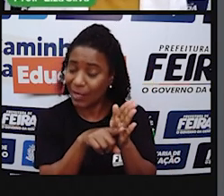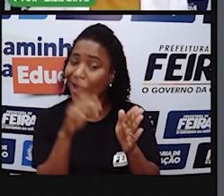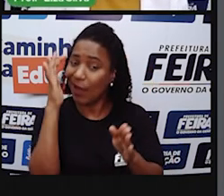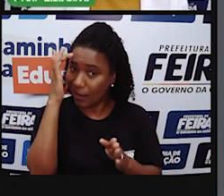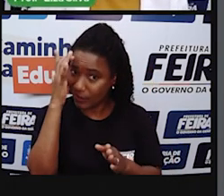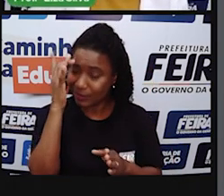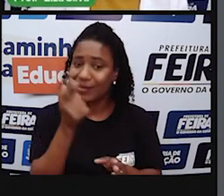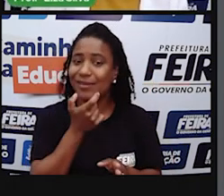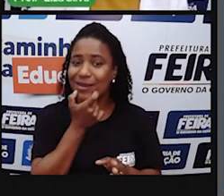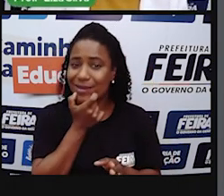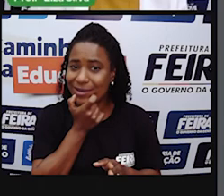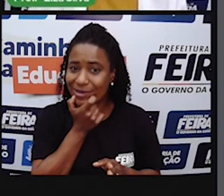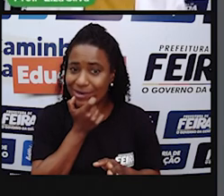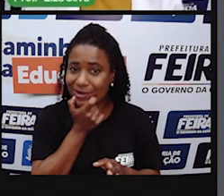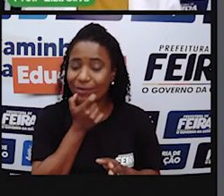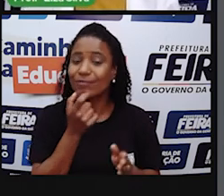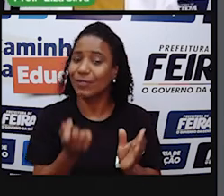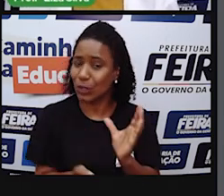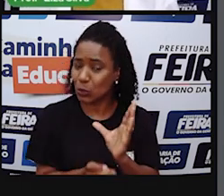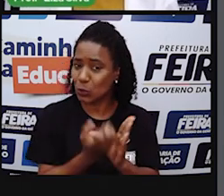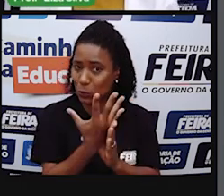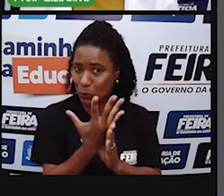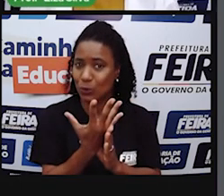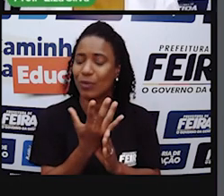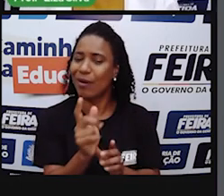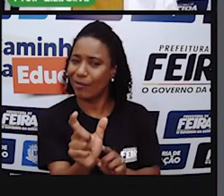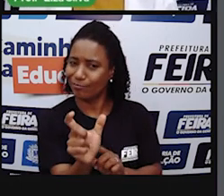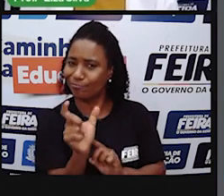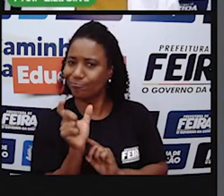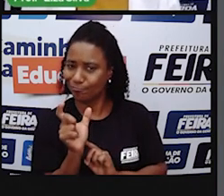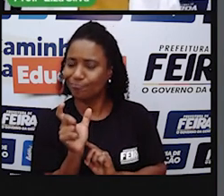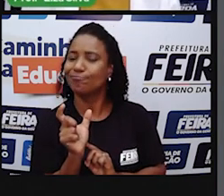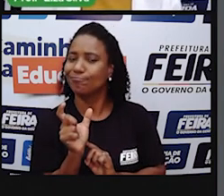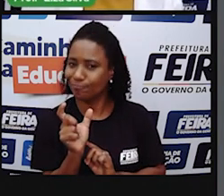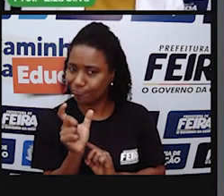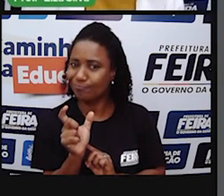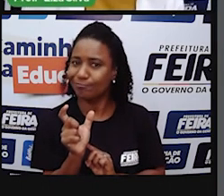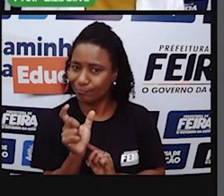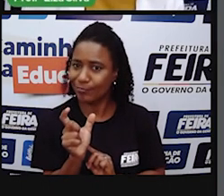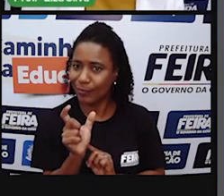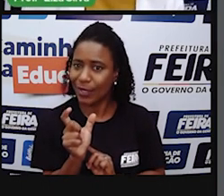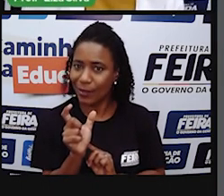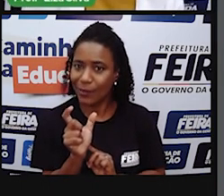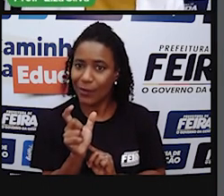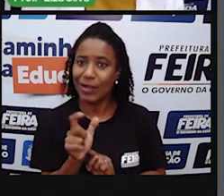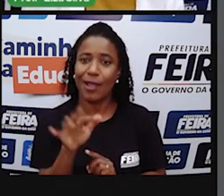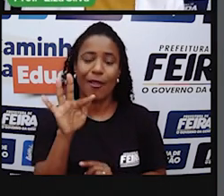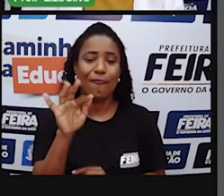origem Na língua inglesa Pela expressão Forró Para todos Em português